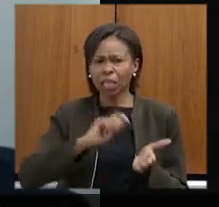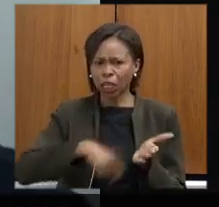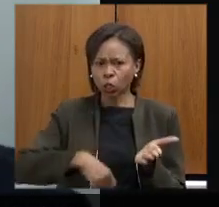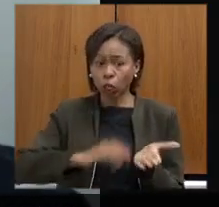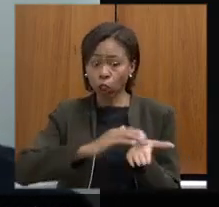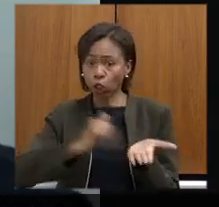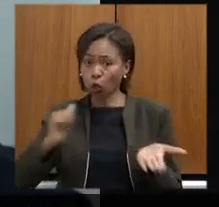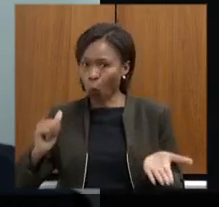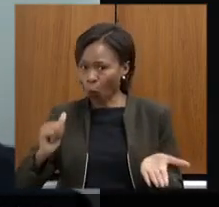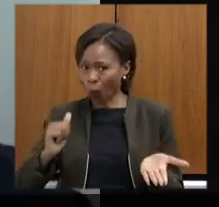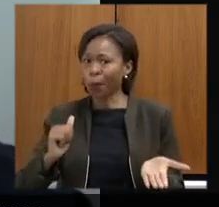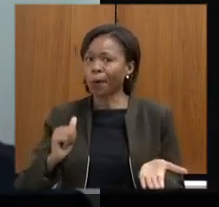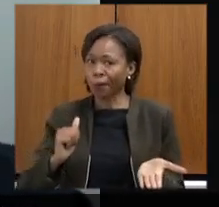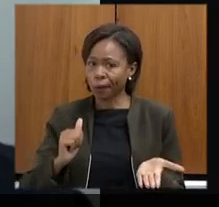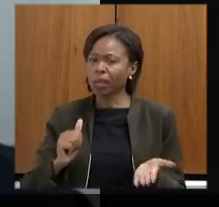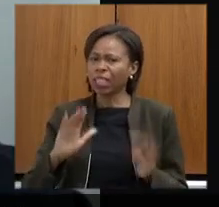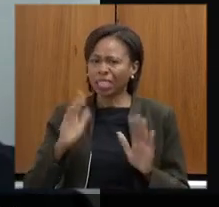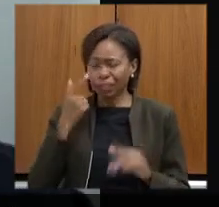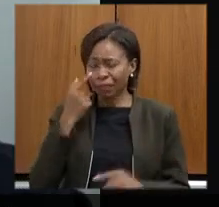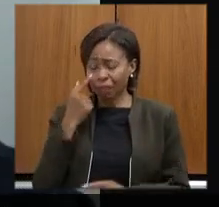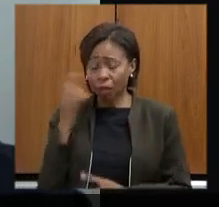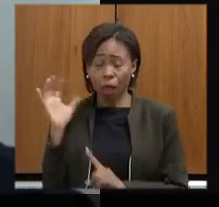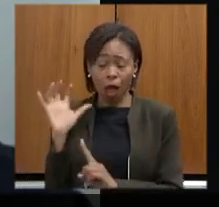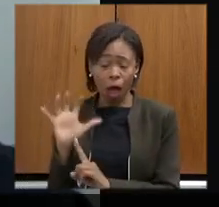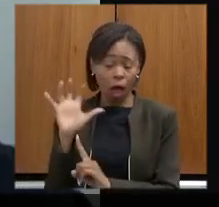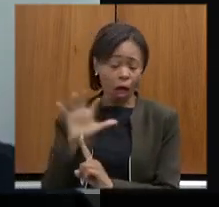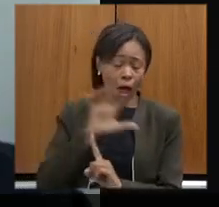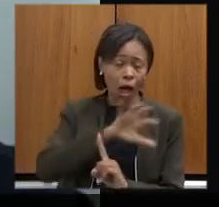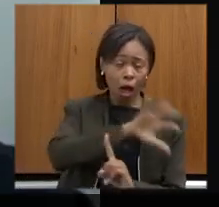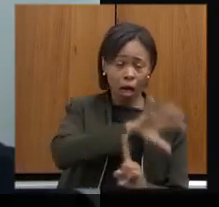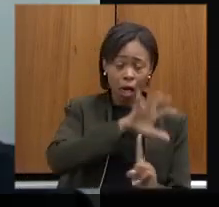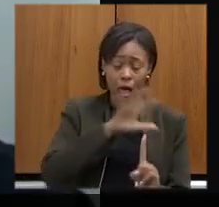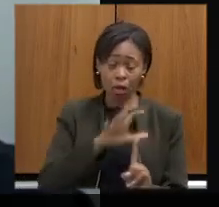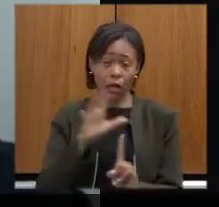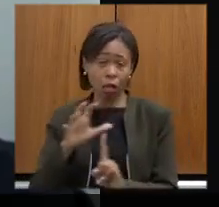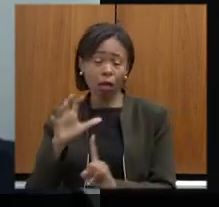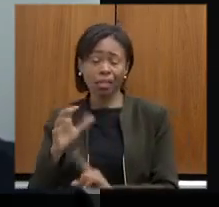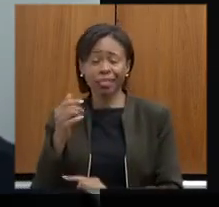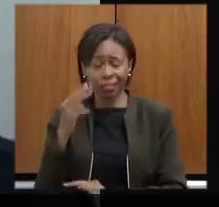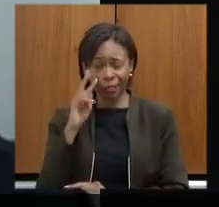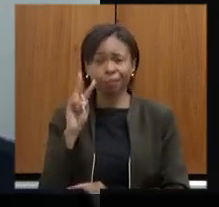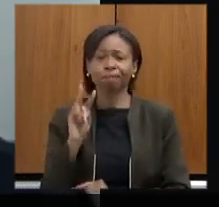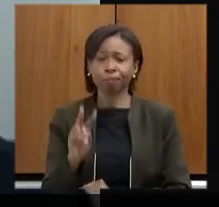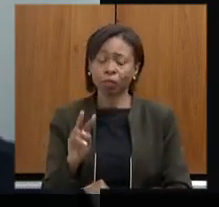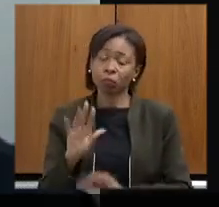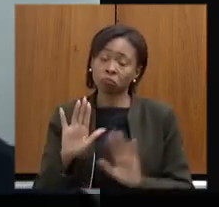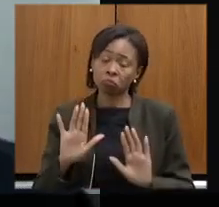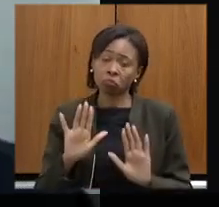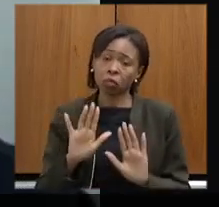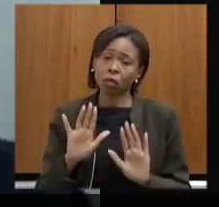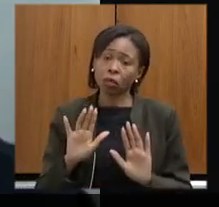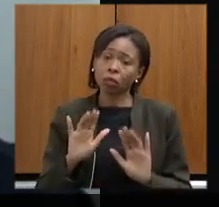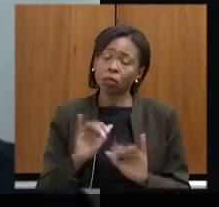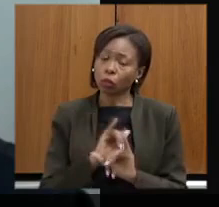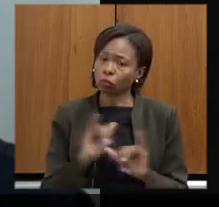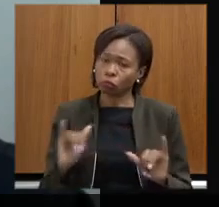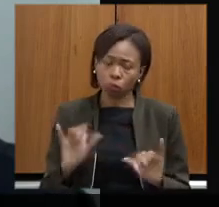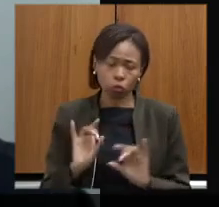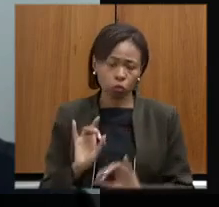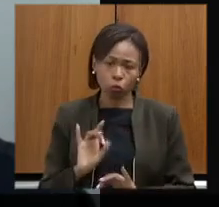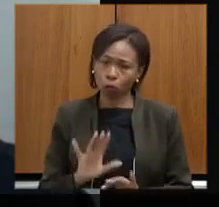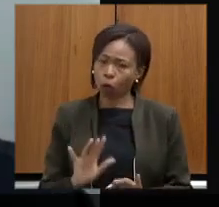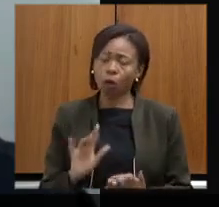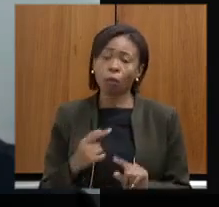gente viu pressão chegando de todos os lados de todos os setores então enfim deixar bem claro que só queria tecer essas considerações mesmo